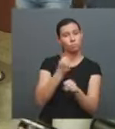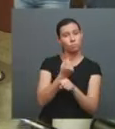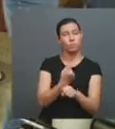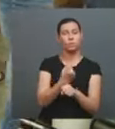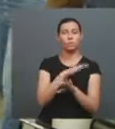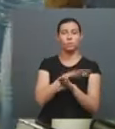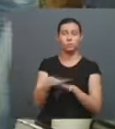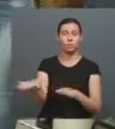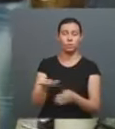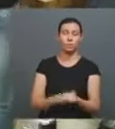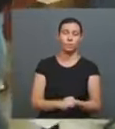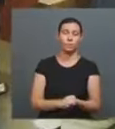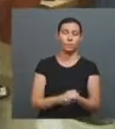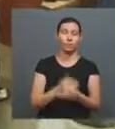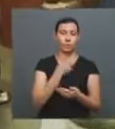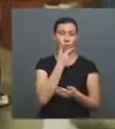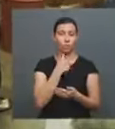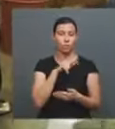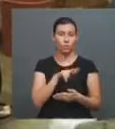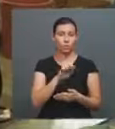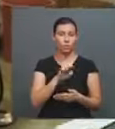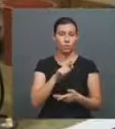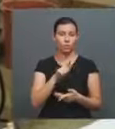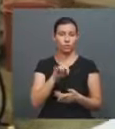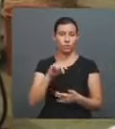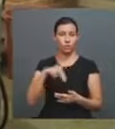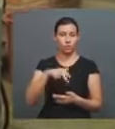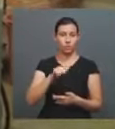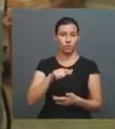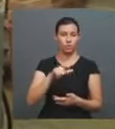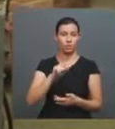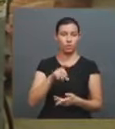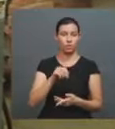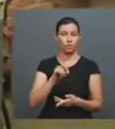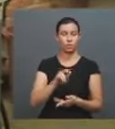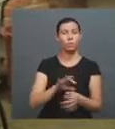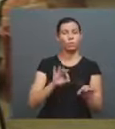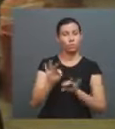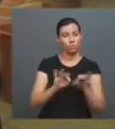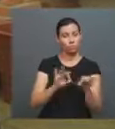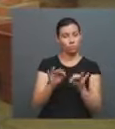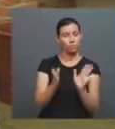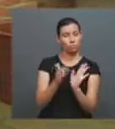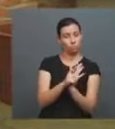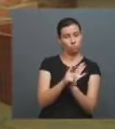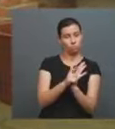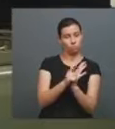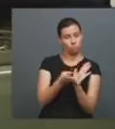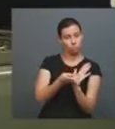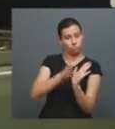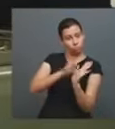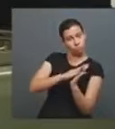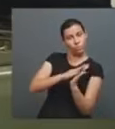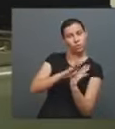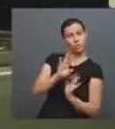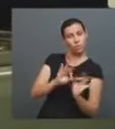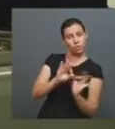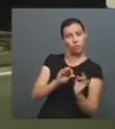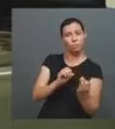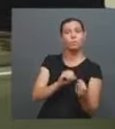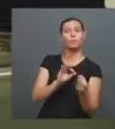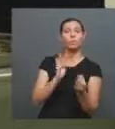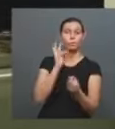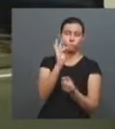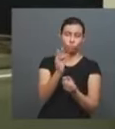exemplo, o Reginaldo trabalha na finalização da capa de um livro que logo logo estará disponível para a leitura. Mas até chegar aqui,